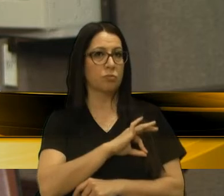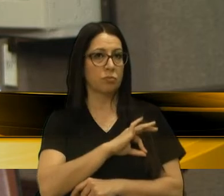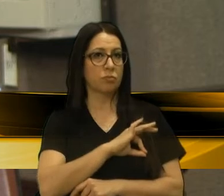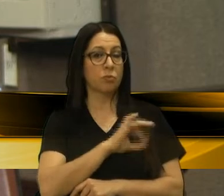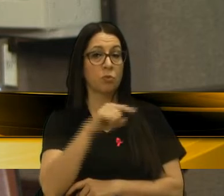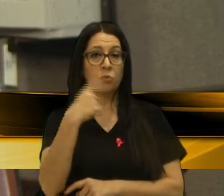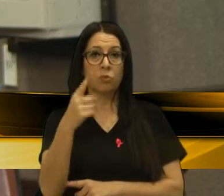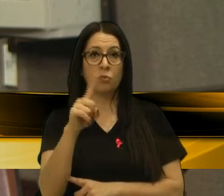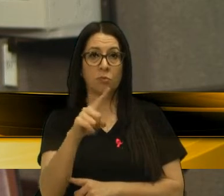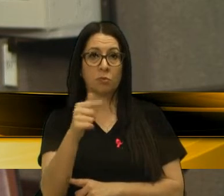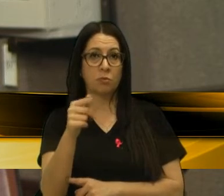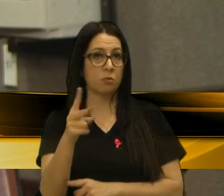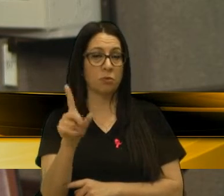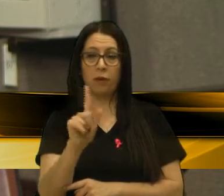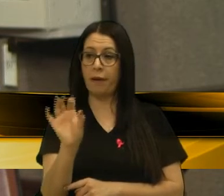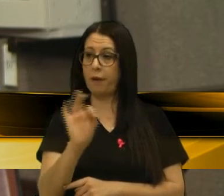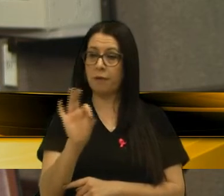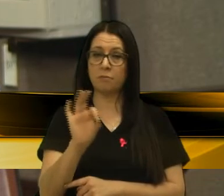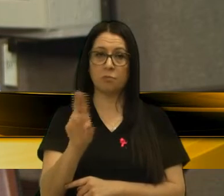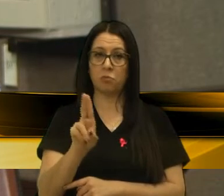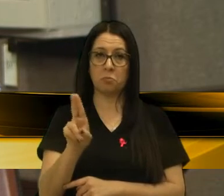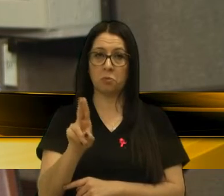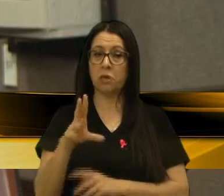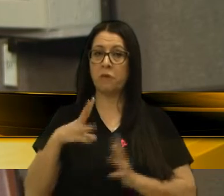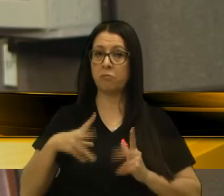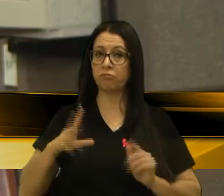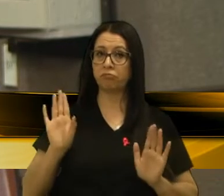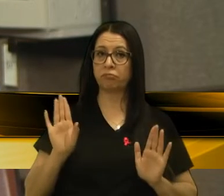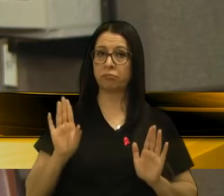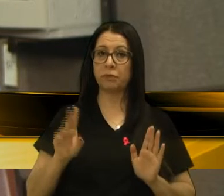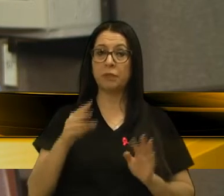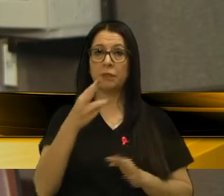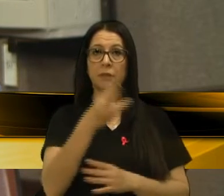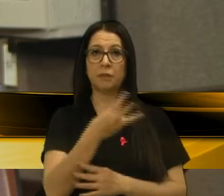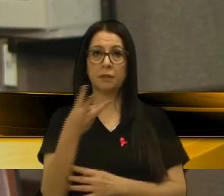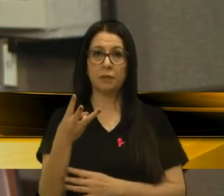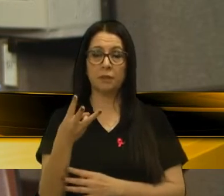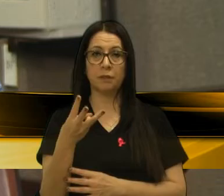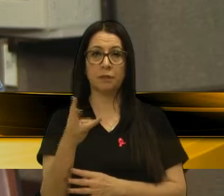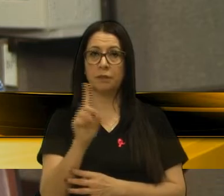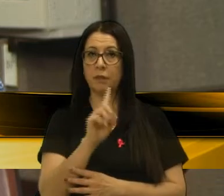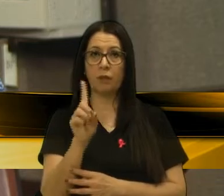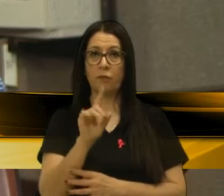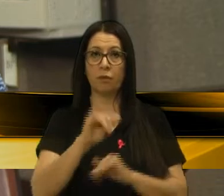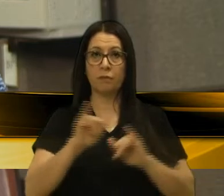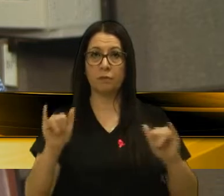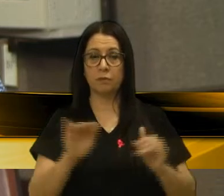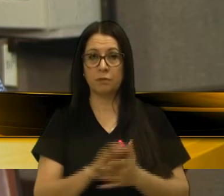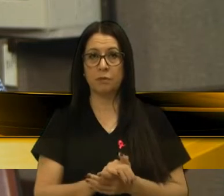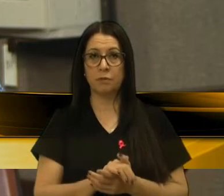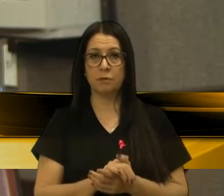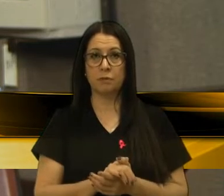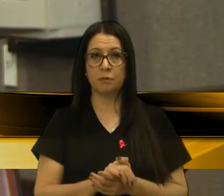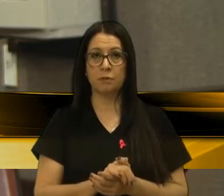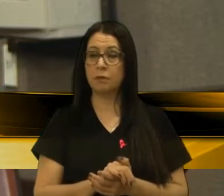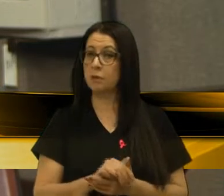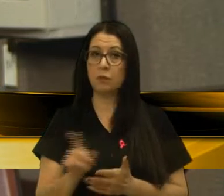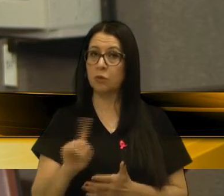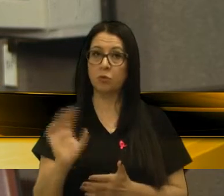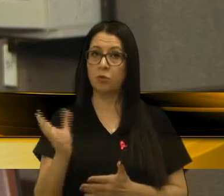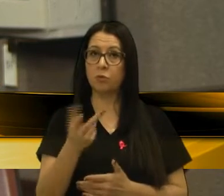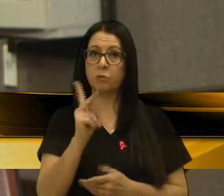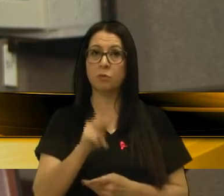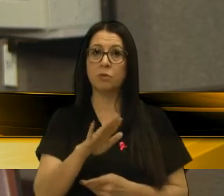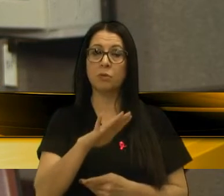Outros 172 não tinham. E 33 não foram divulgados. Ou seja, nem todo mundo que